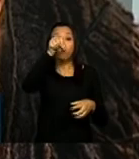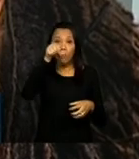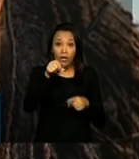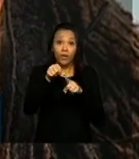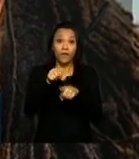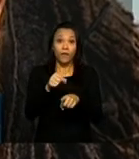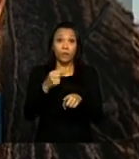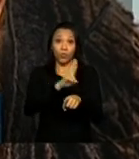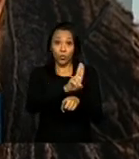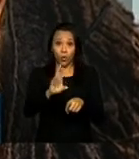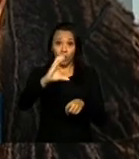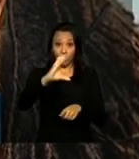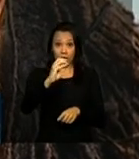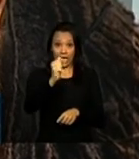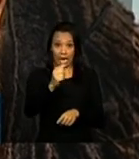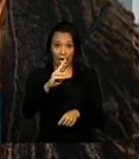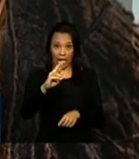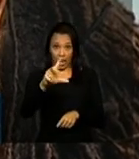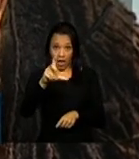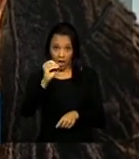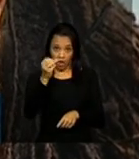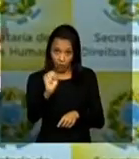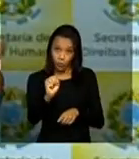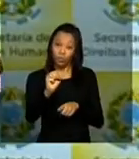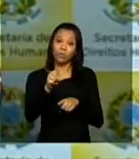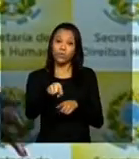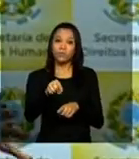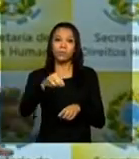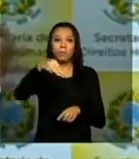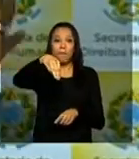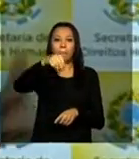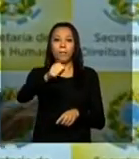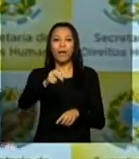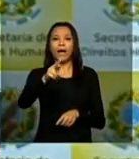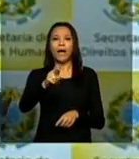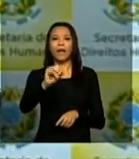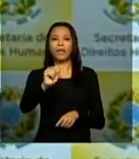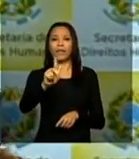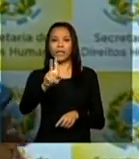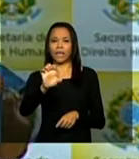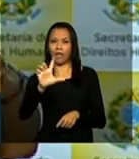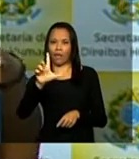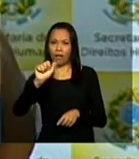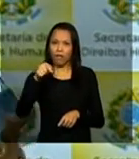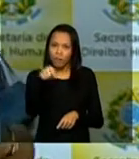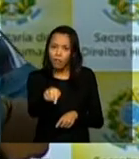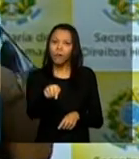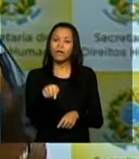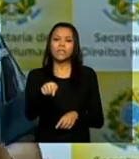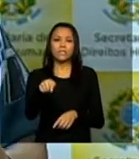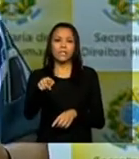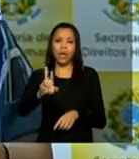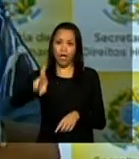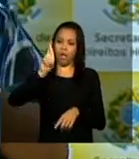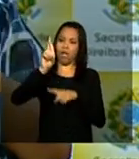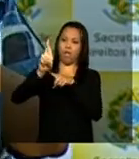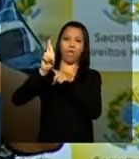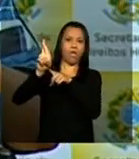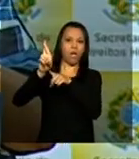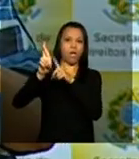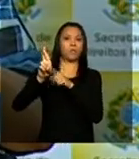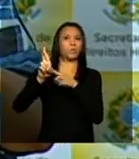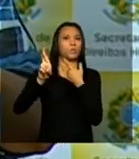Carlos Marighella reconstruindo Marighella como a expressão de representação